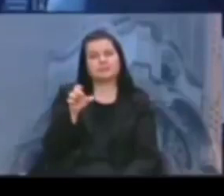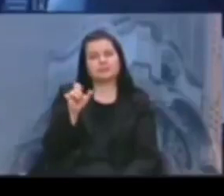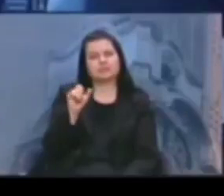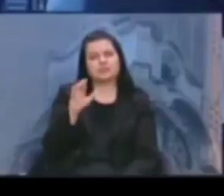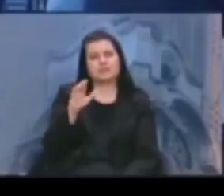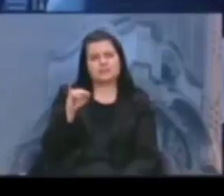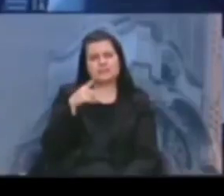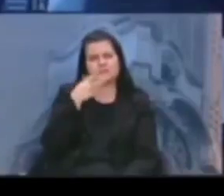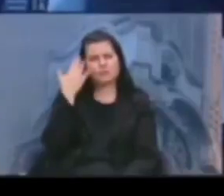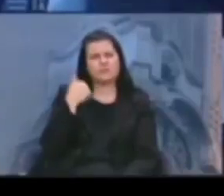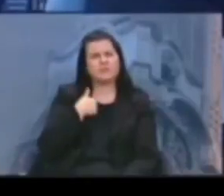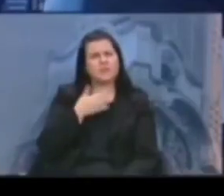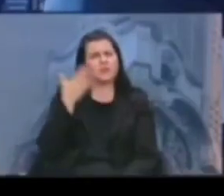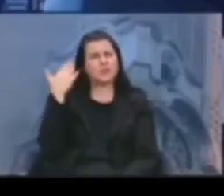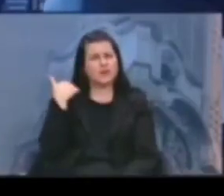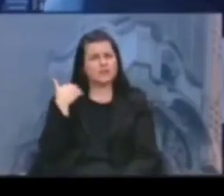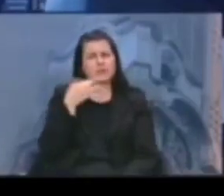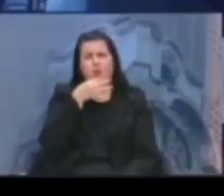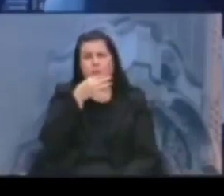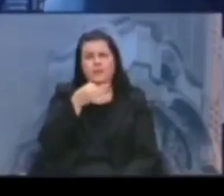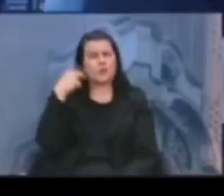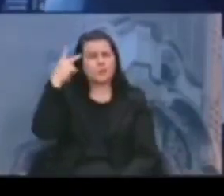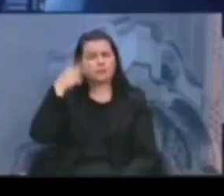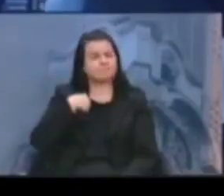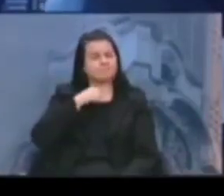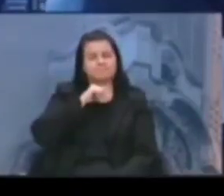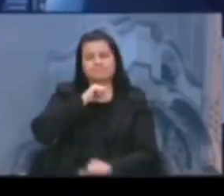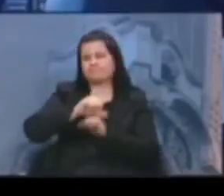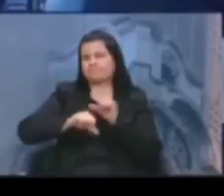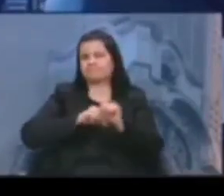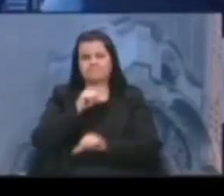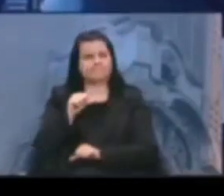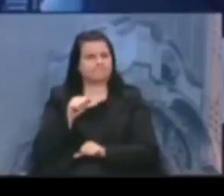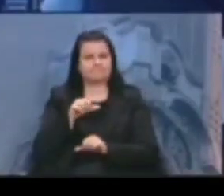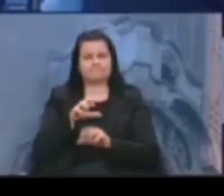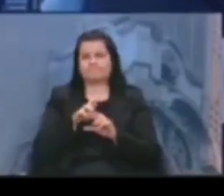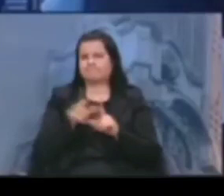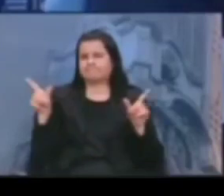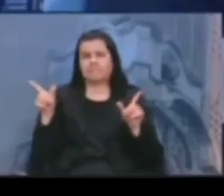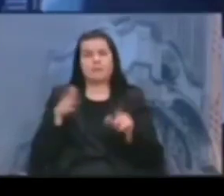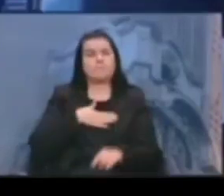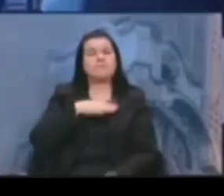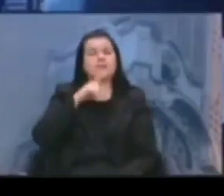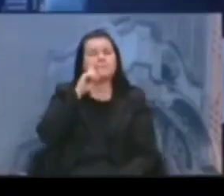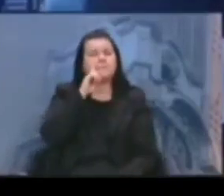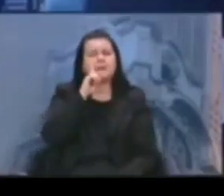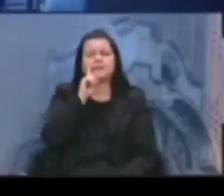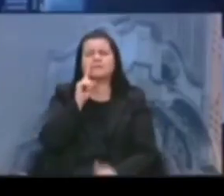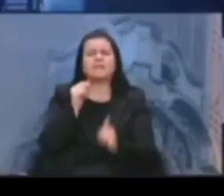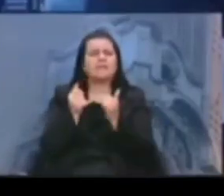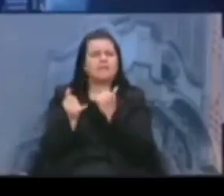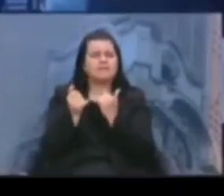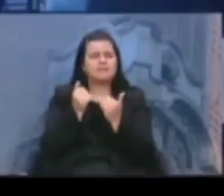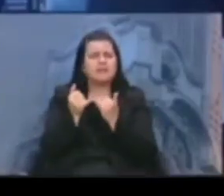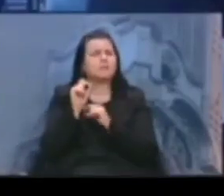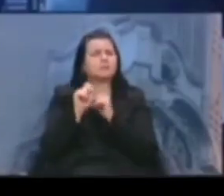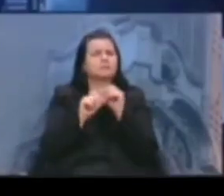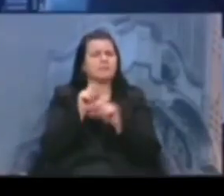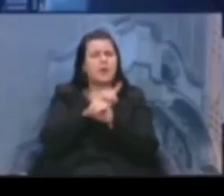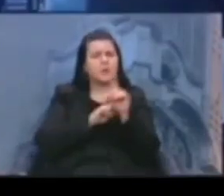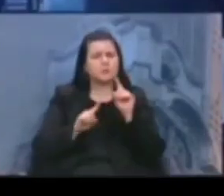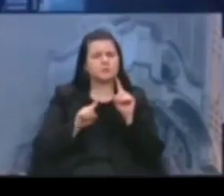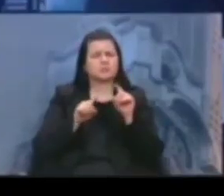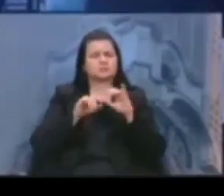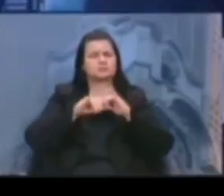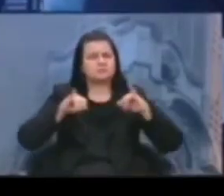posicionamento político que mudou completamente. Minha mãe é um grande exemplo desses montes de notícias falsas e condução